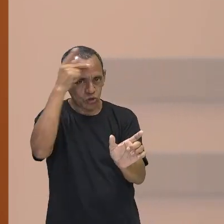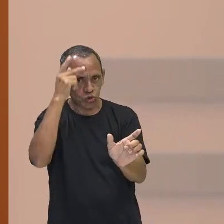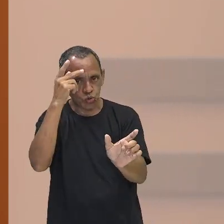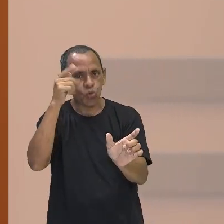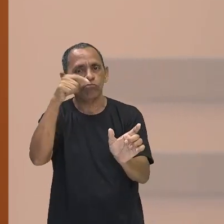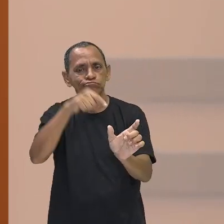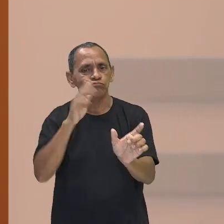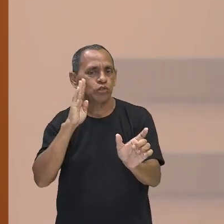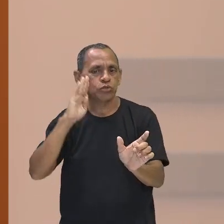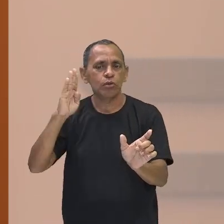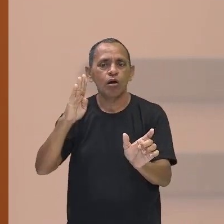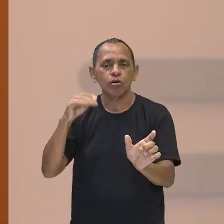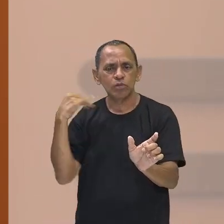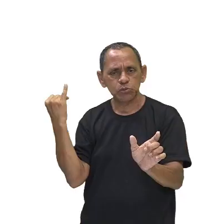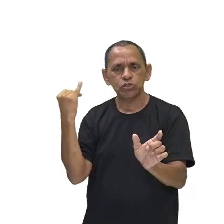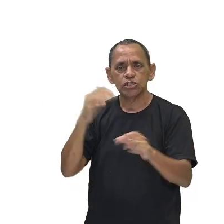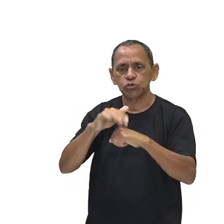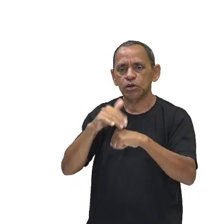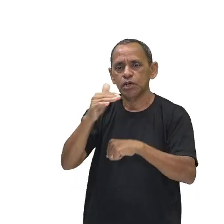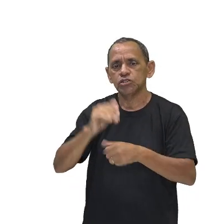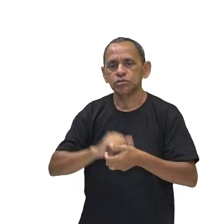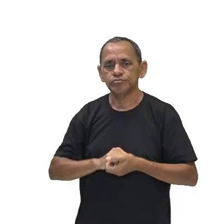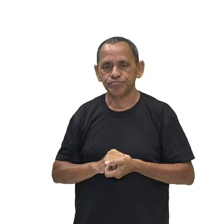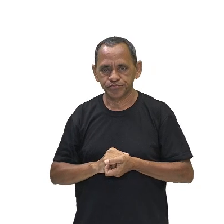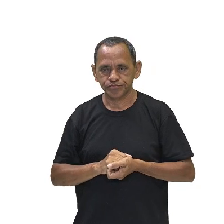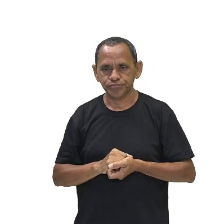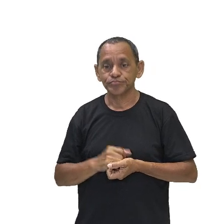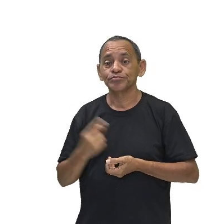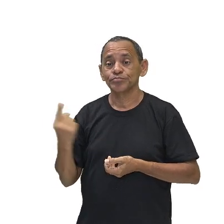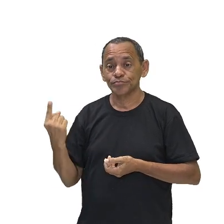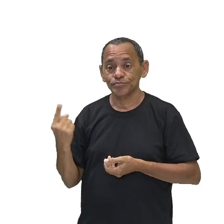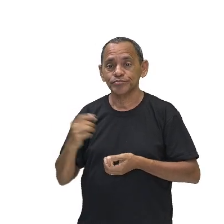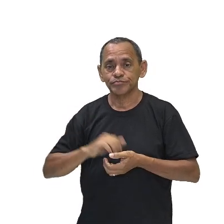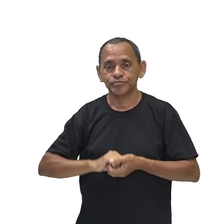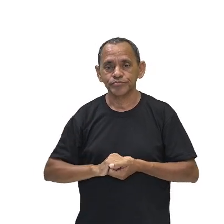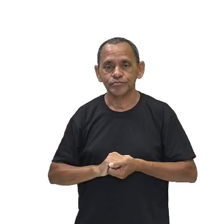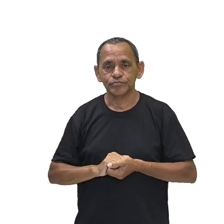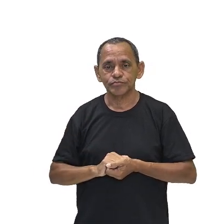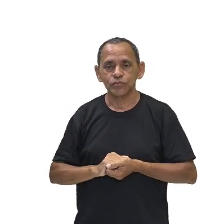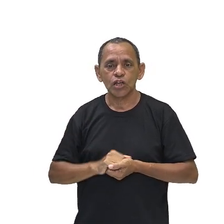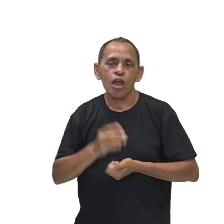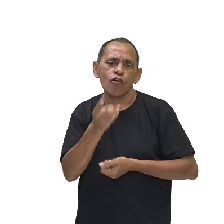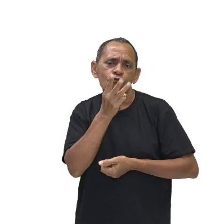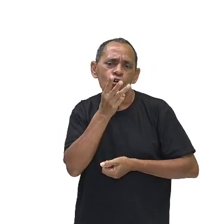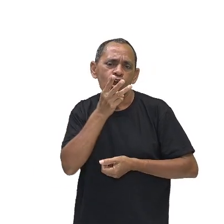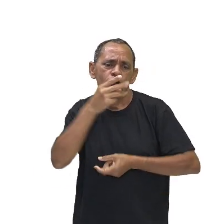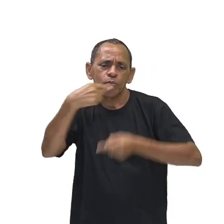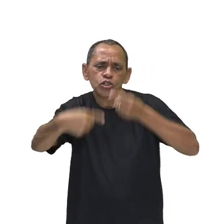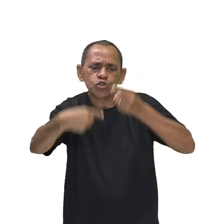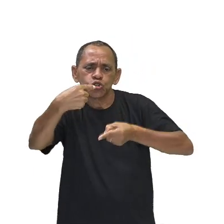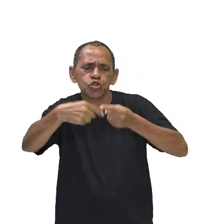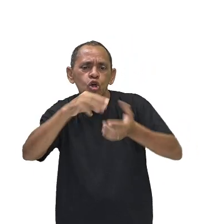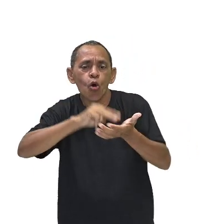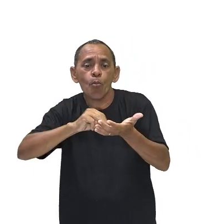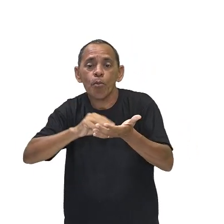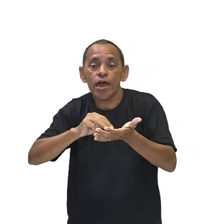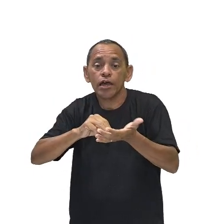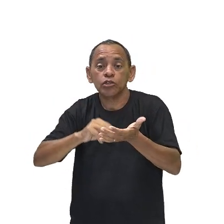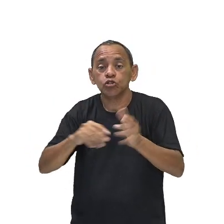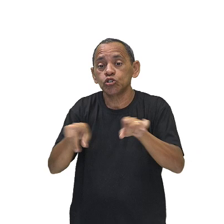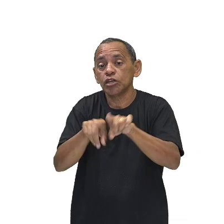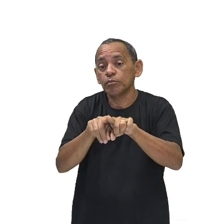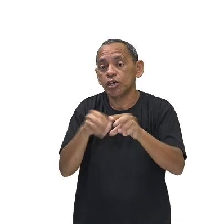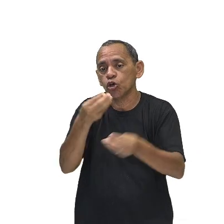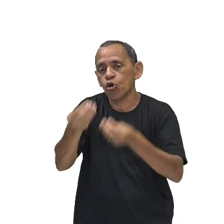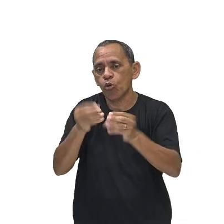indivíduo, certo? Então vamos ver um pouco mais de Weber. Weber e a discussão sobre o método. Então a